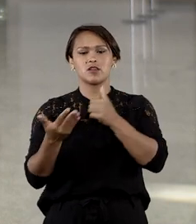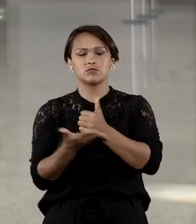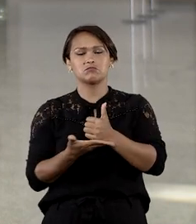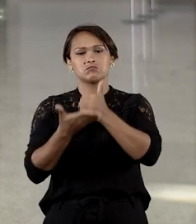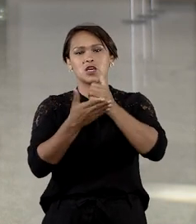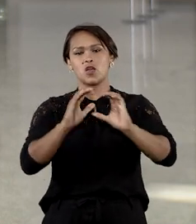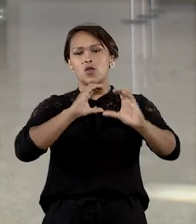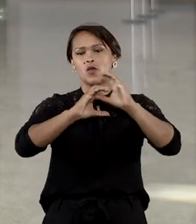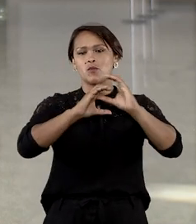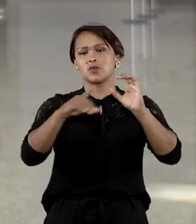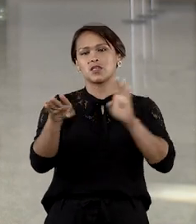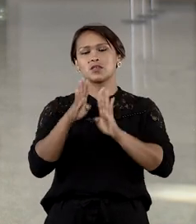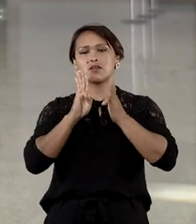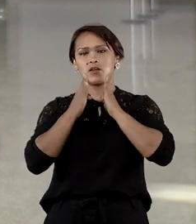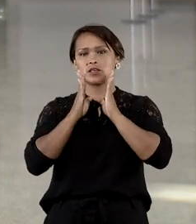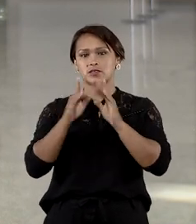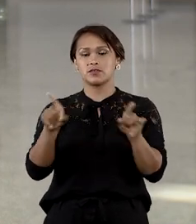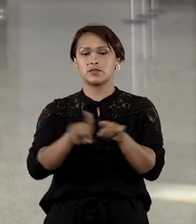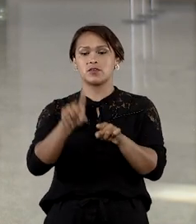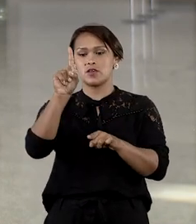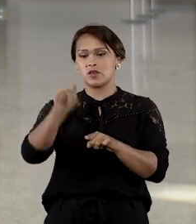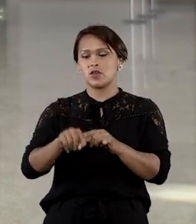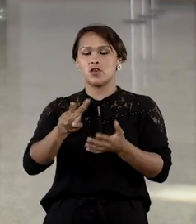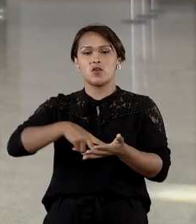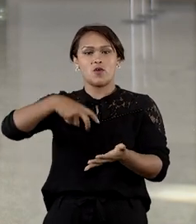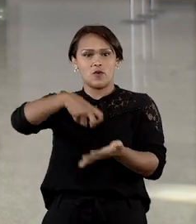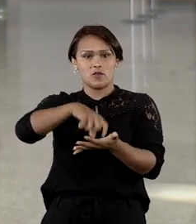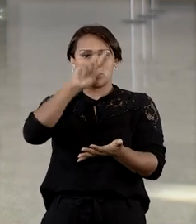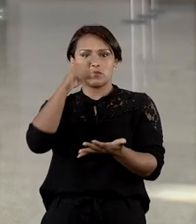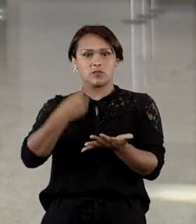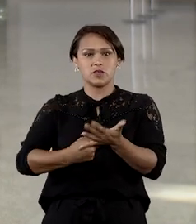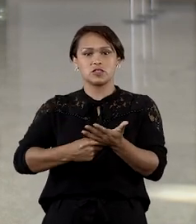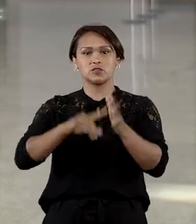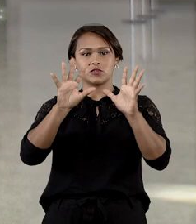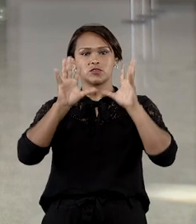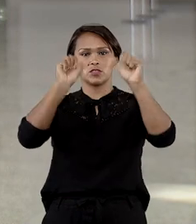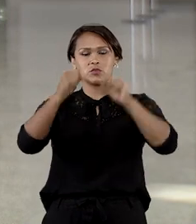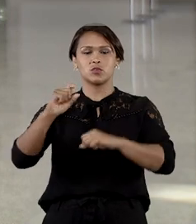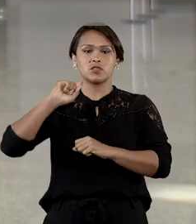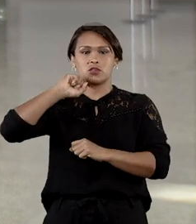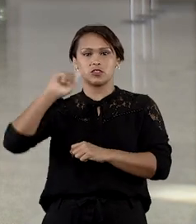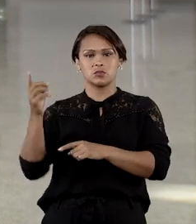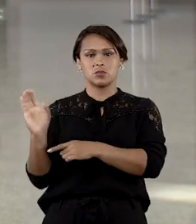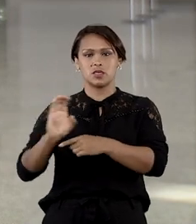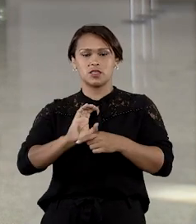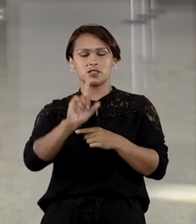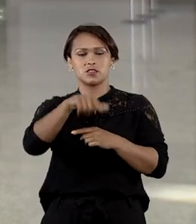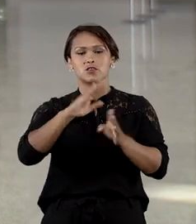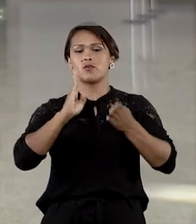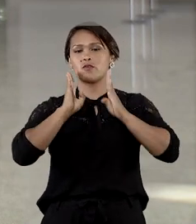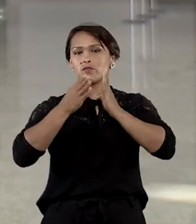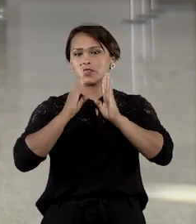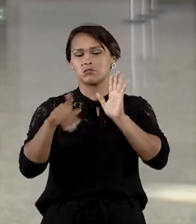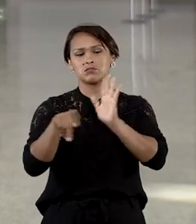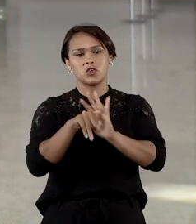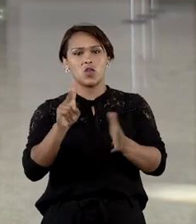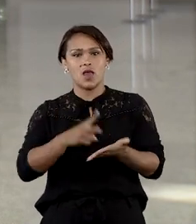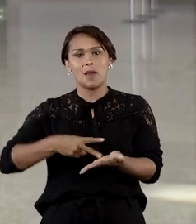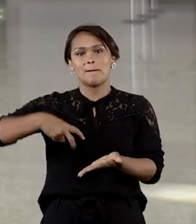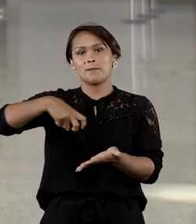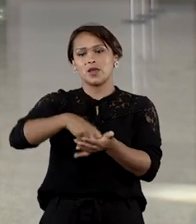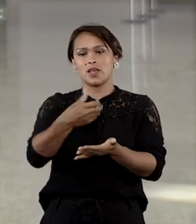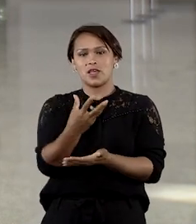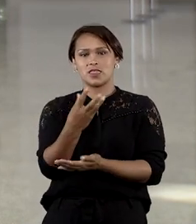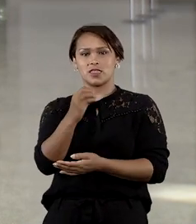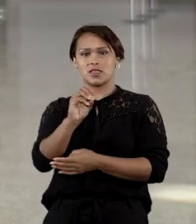padrões de comunidade da rede social. Em sentença confirmada pelo Tribunal de Justiça de Minas Gerais, o Facebook foi condenado a